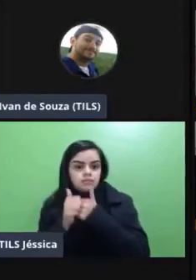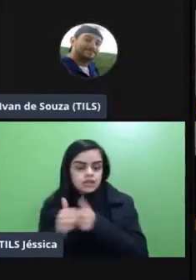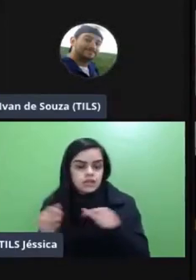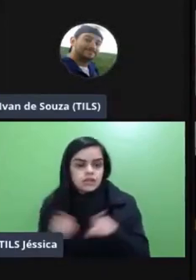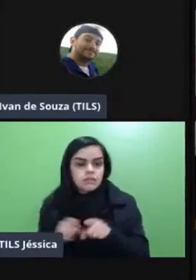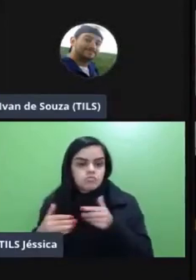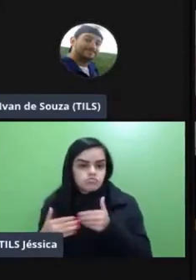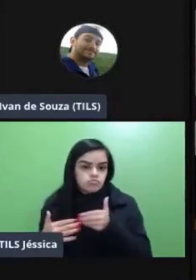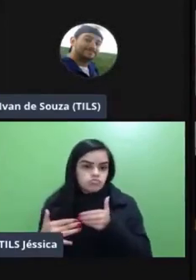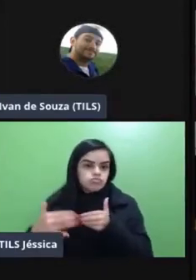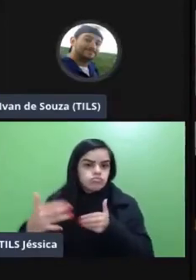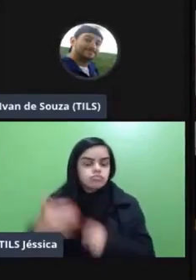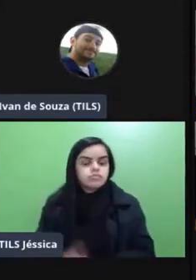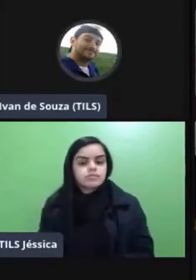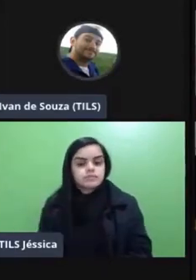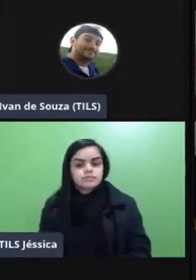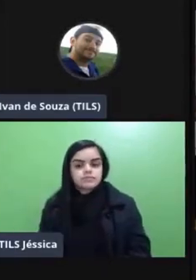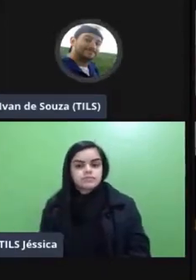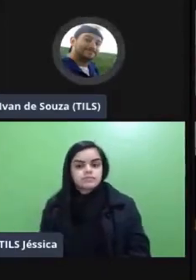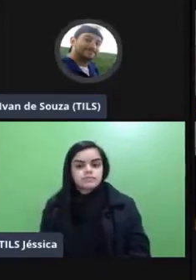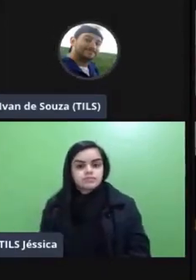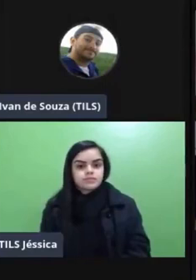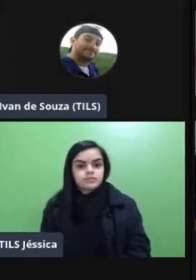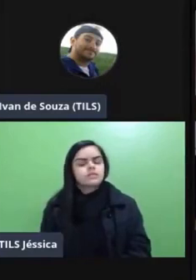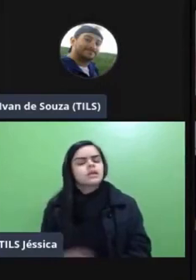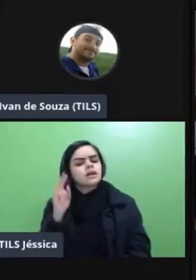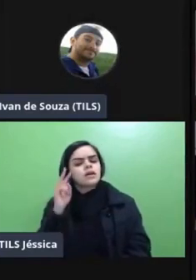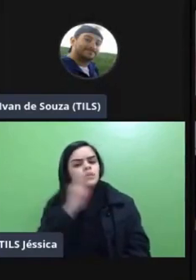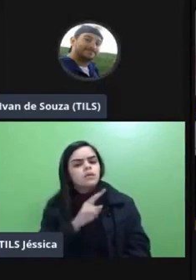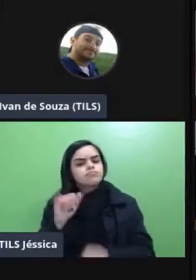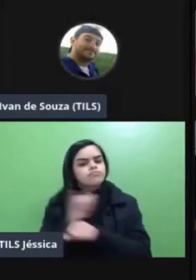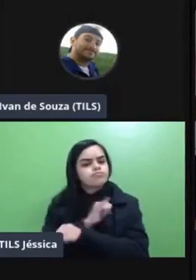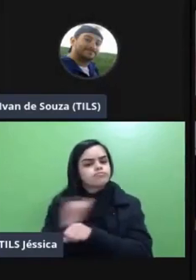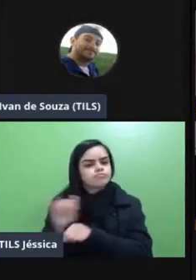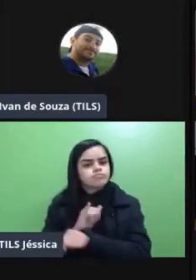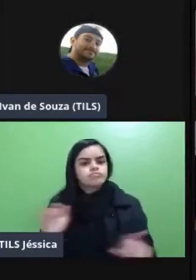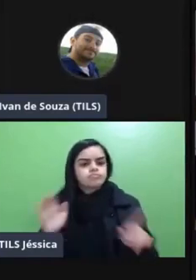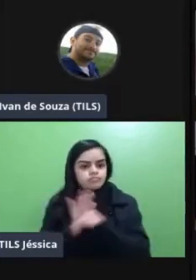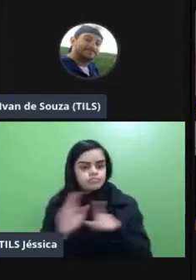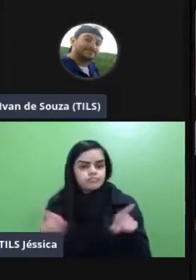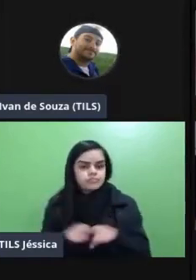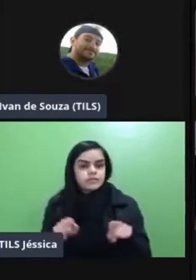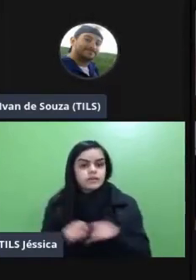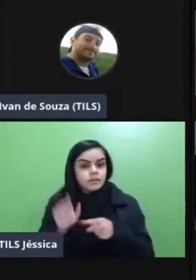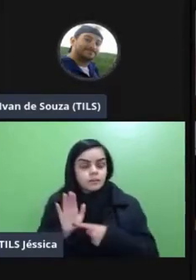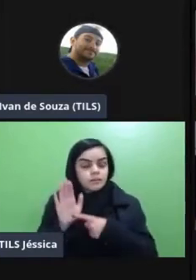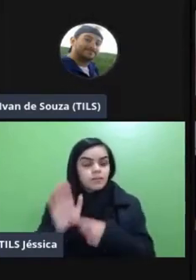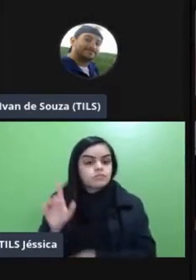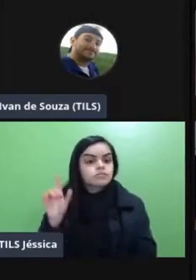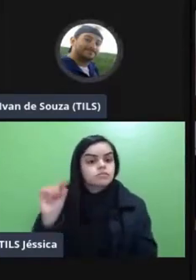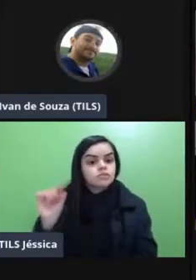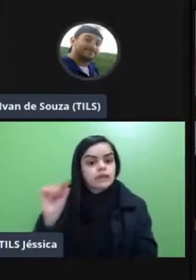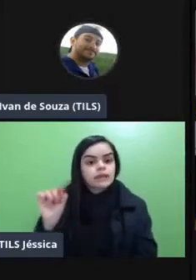percurso né então é eu olho para os recursos que eu disponho e aqui a gente traz um pouquinho né do